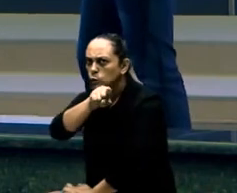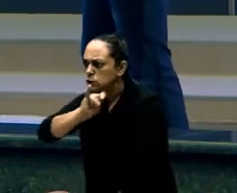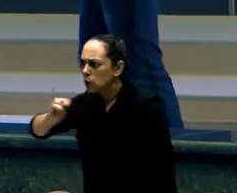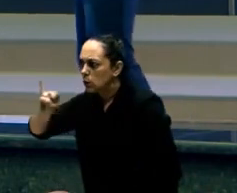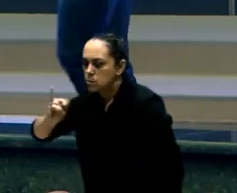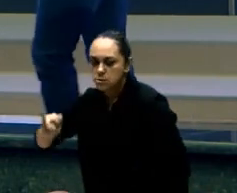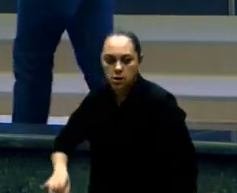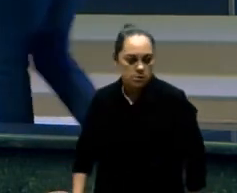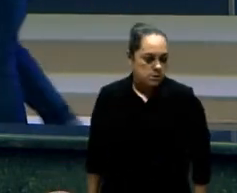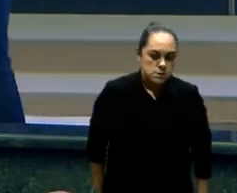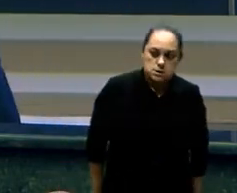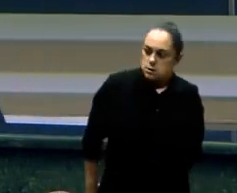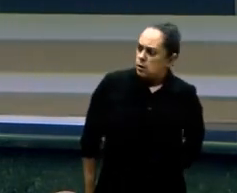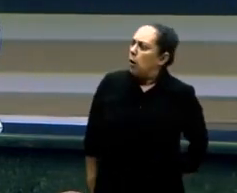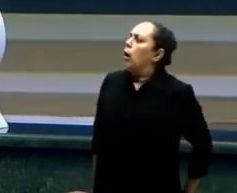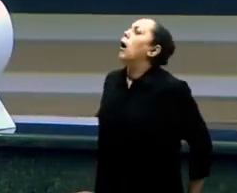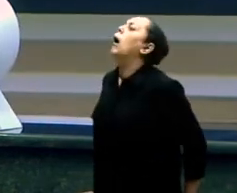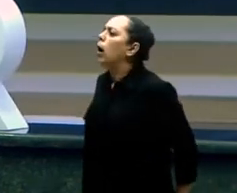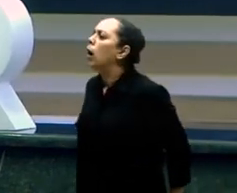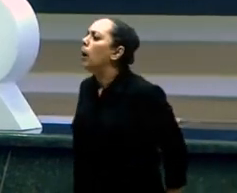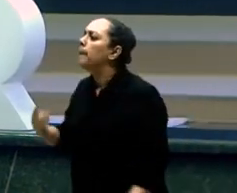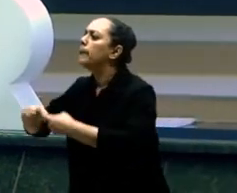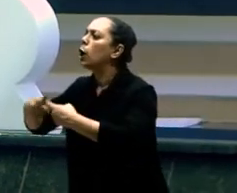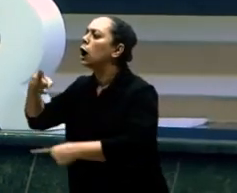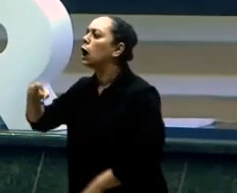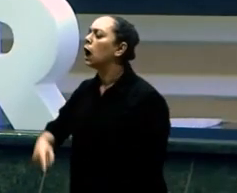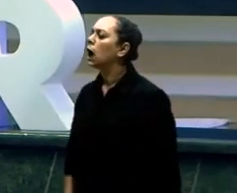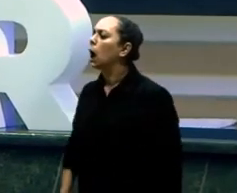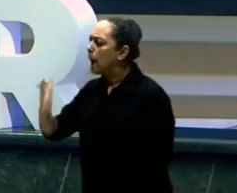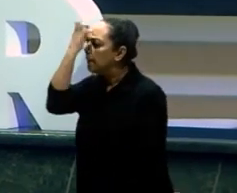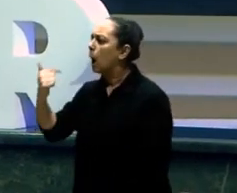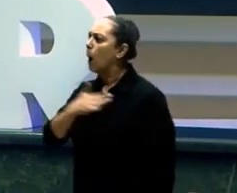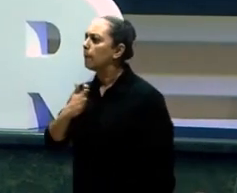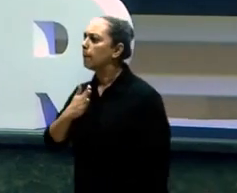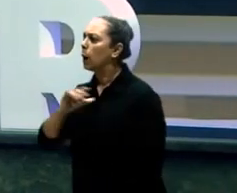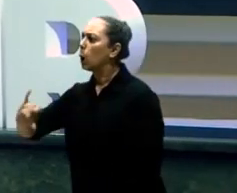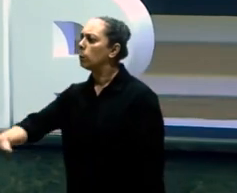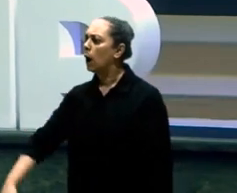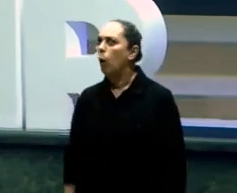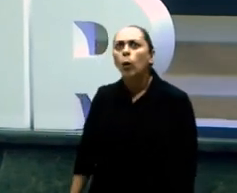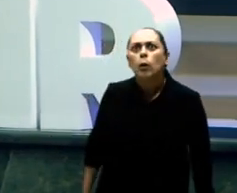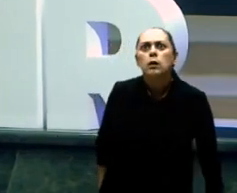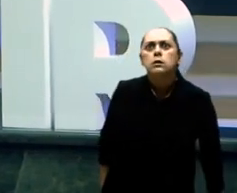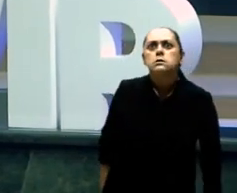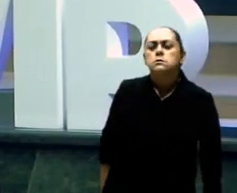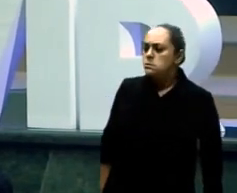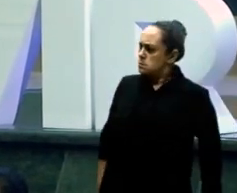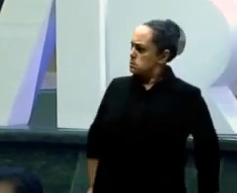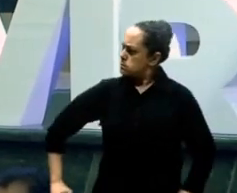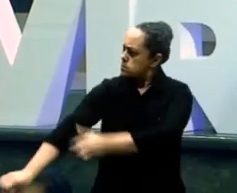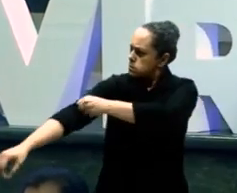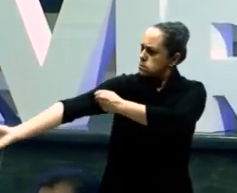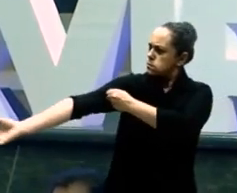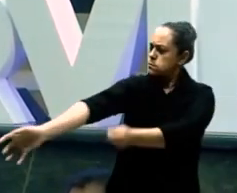Eu na adolescência Eu ia para a escola Eu era filho de pastor Eu ainda sou, né? E eu apanhava na escola